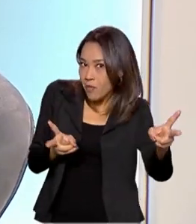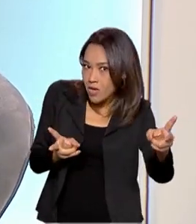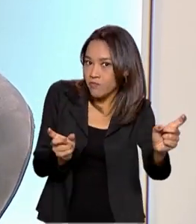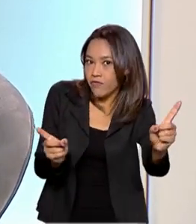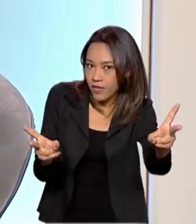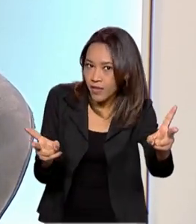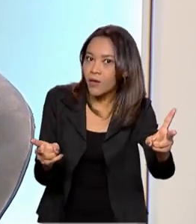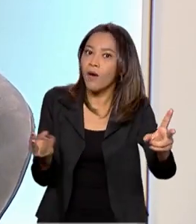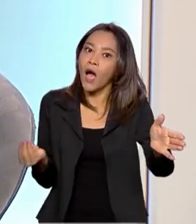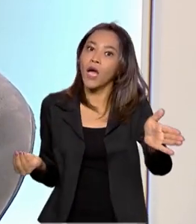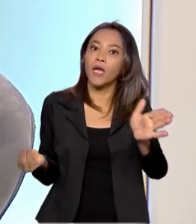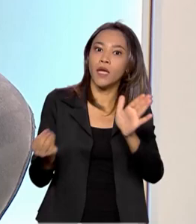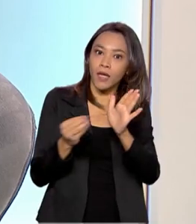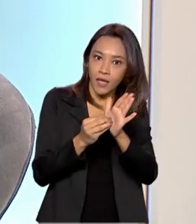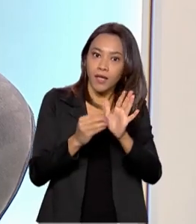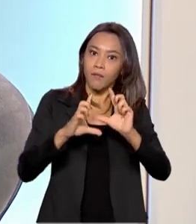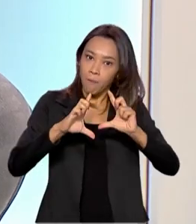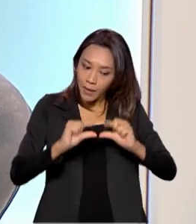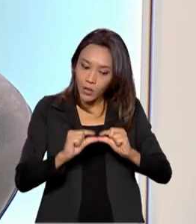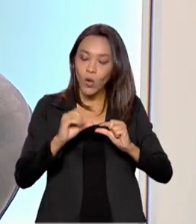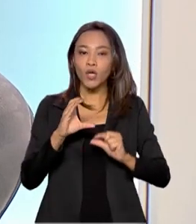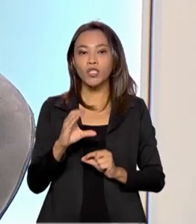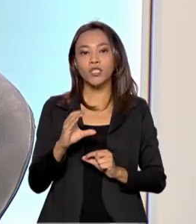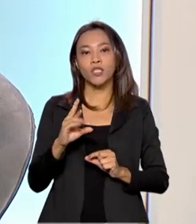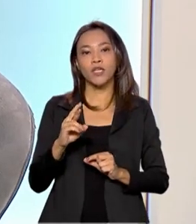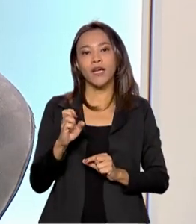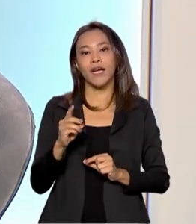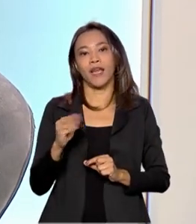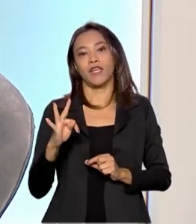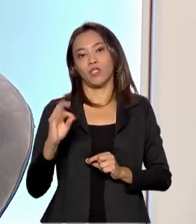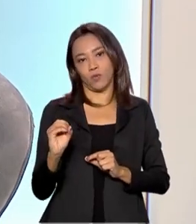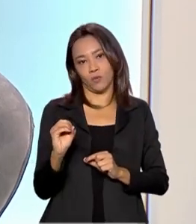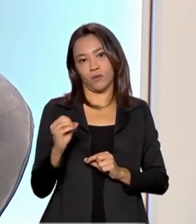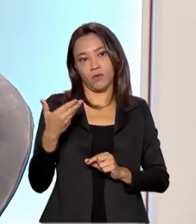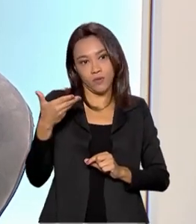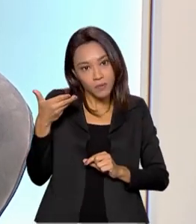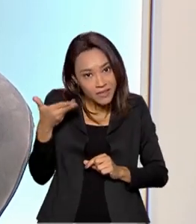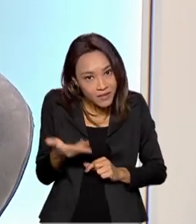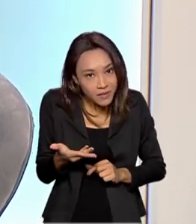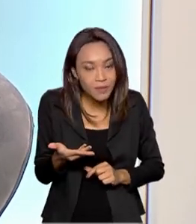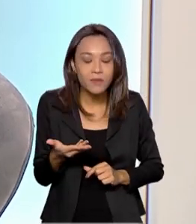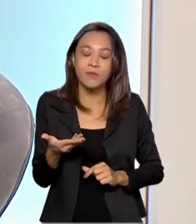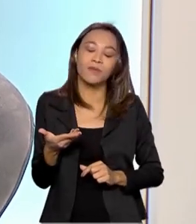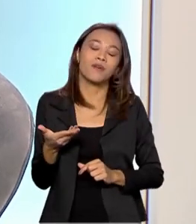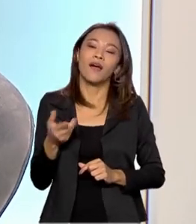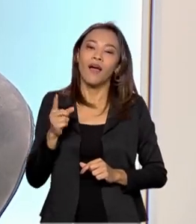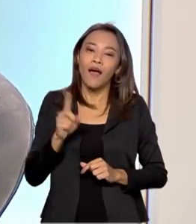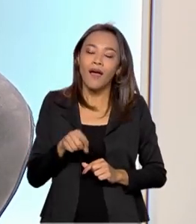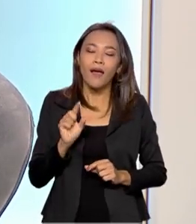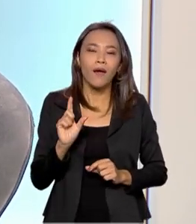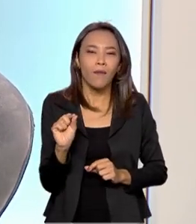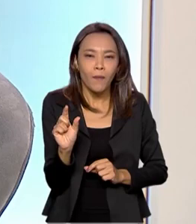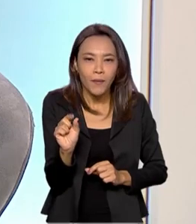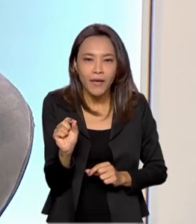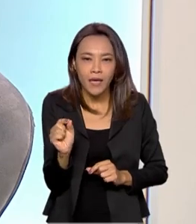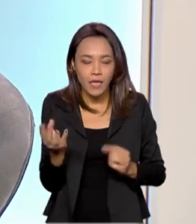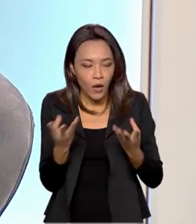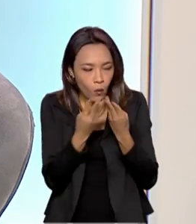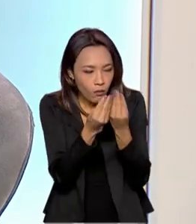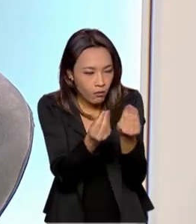Ela emitirá um número menor de crédito de descarbonização. Então, isso leva a um incremento da